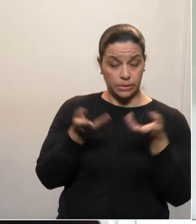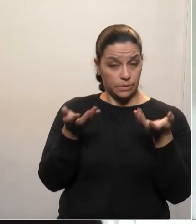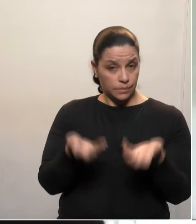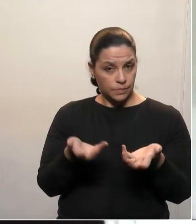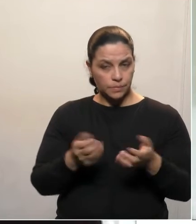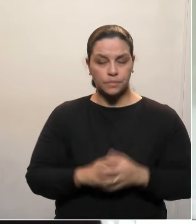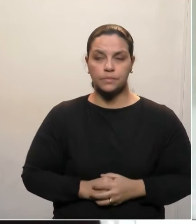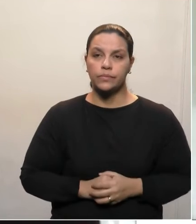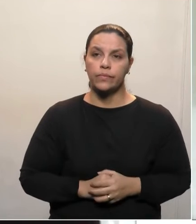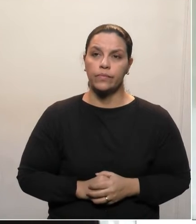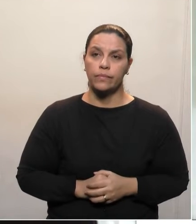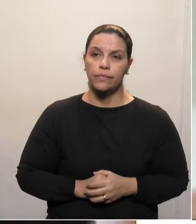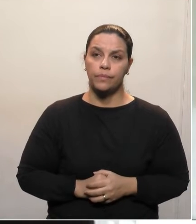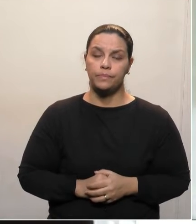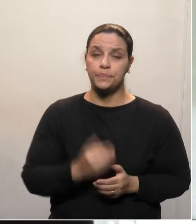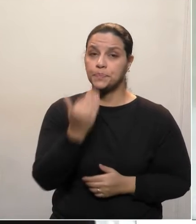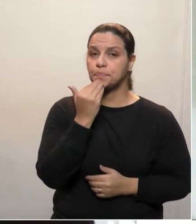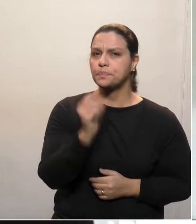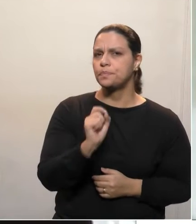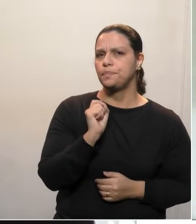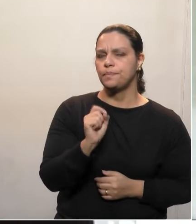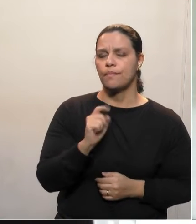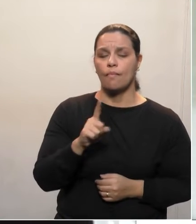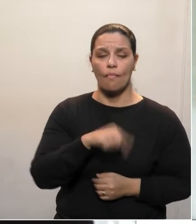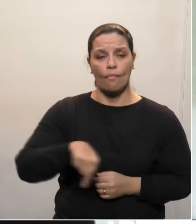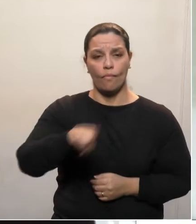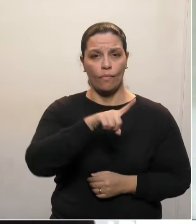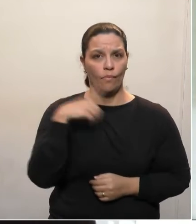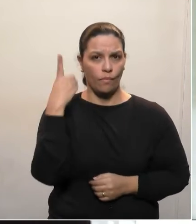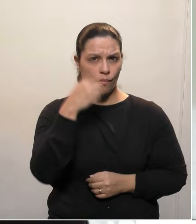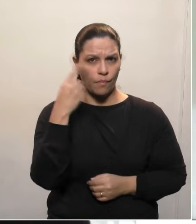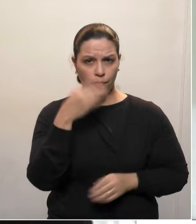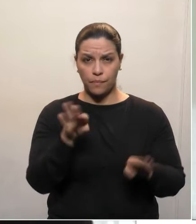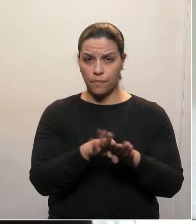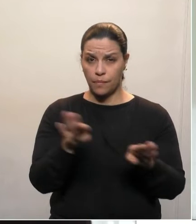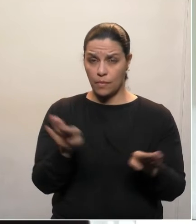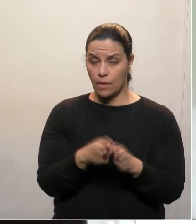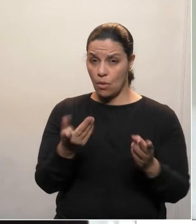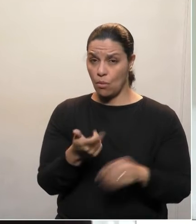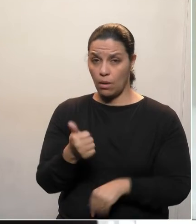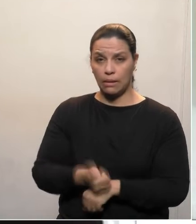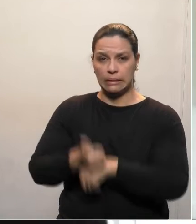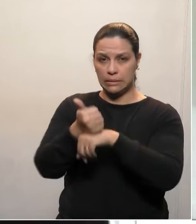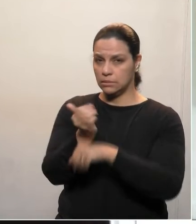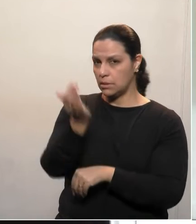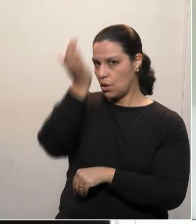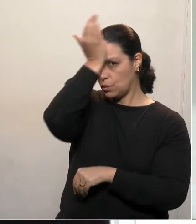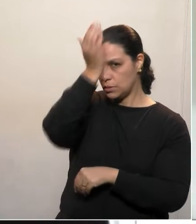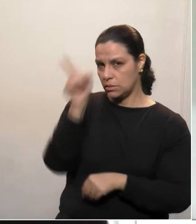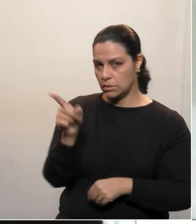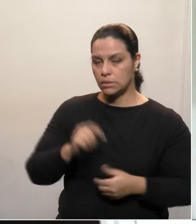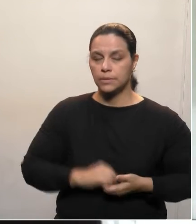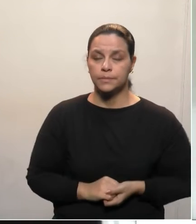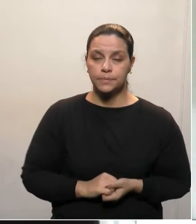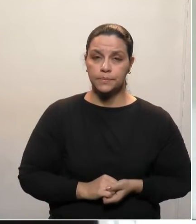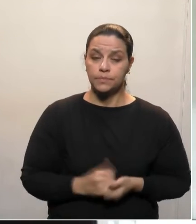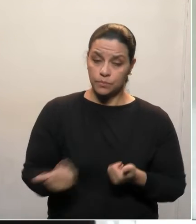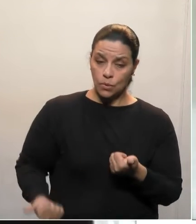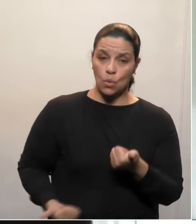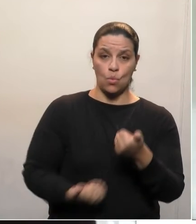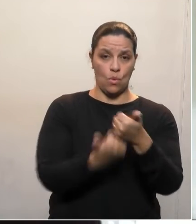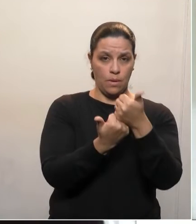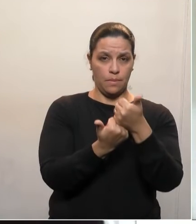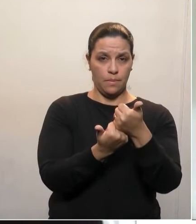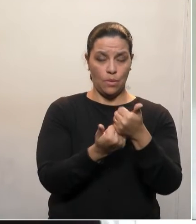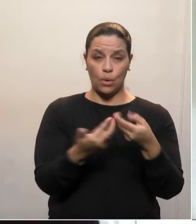pedir a todos os deputados, e especialmente ao líder do governo, o apoio